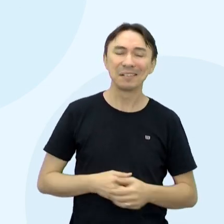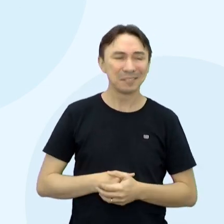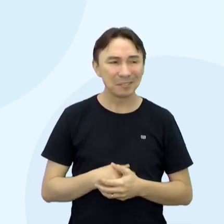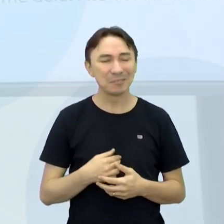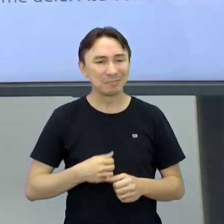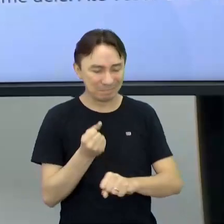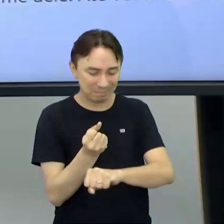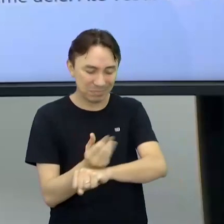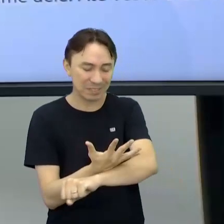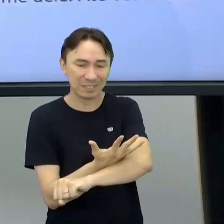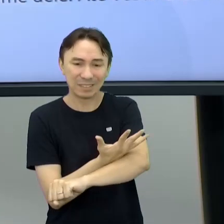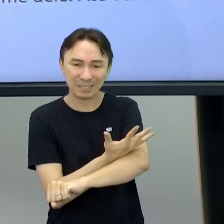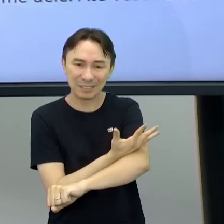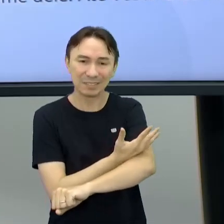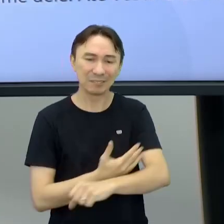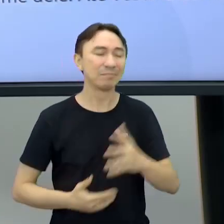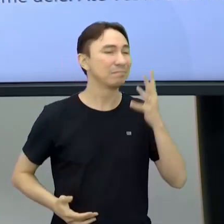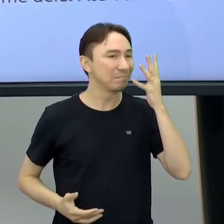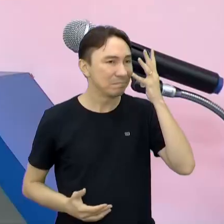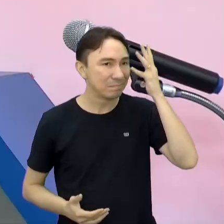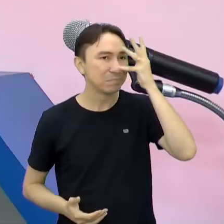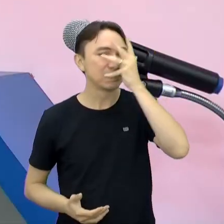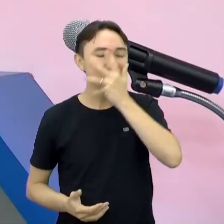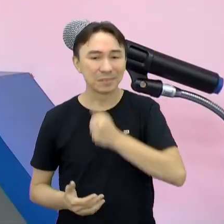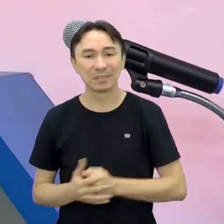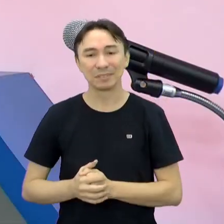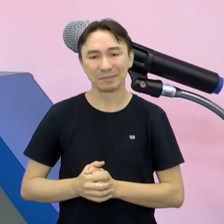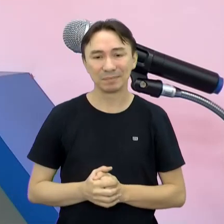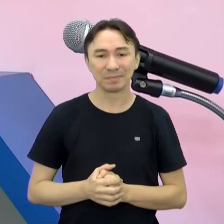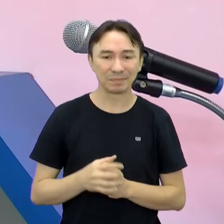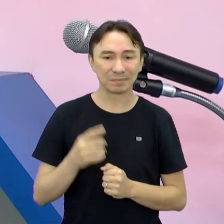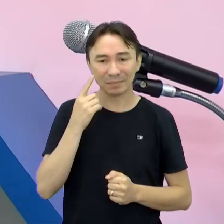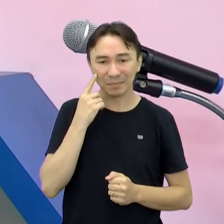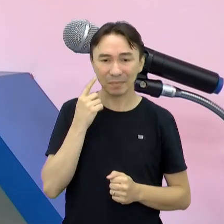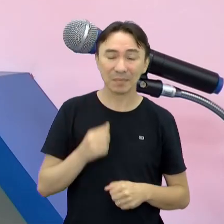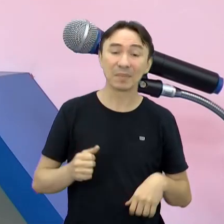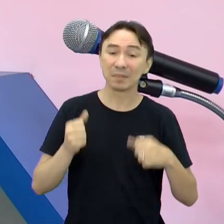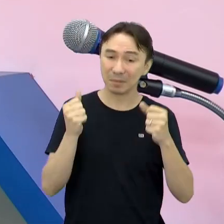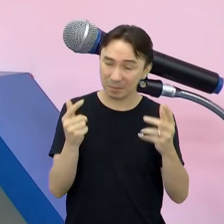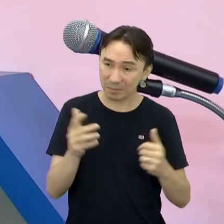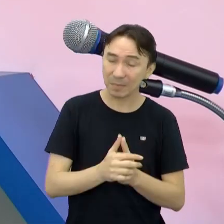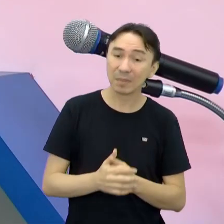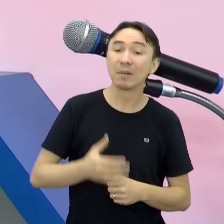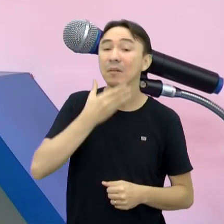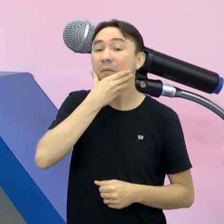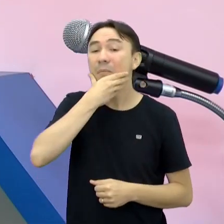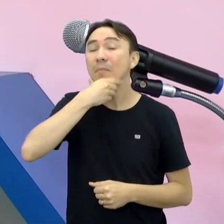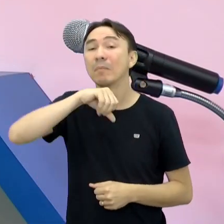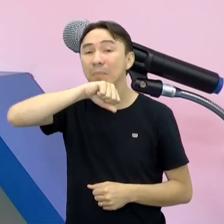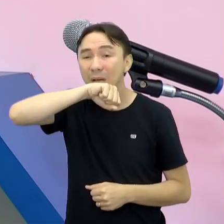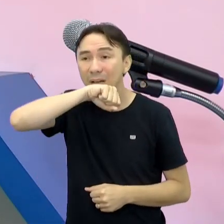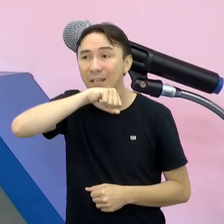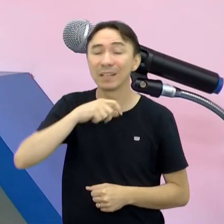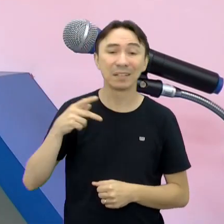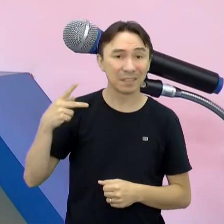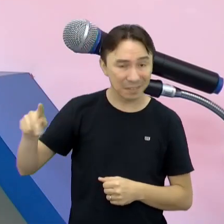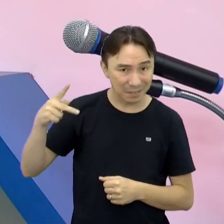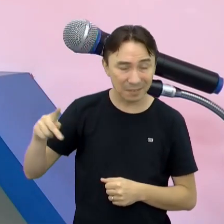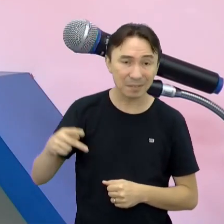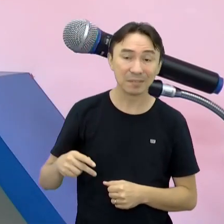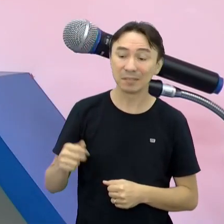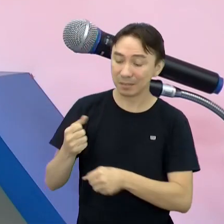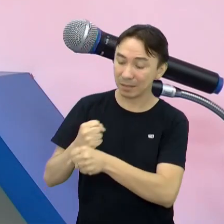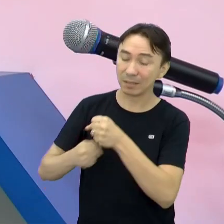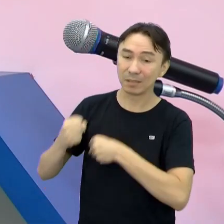ficou lindo isso Ficou E aí só para ilustrar para eles Meu pai faleceu E no ano que meu pai faleceu Em 2011